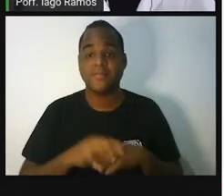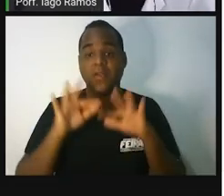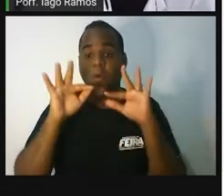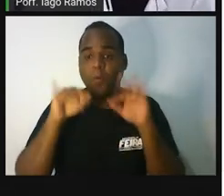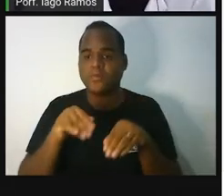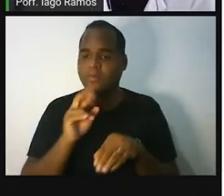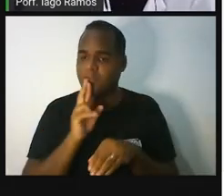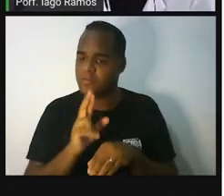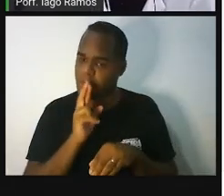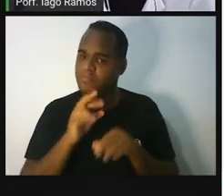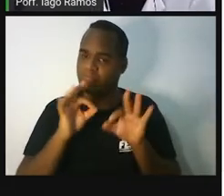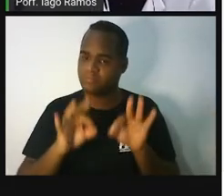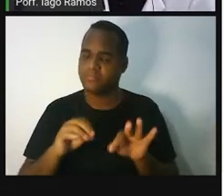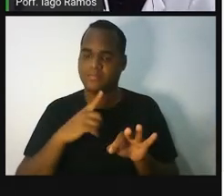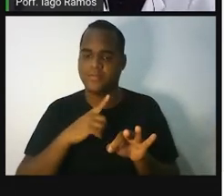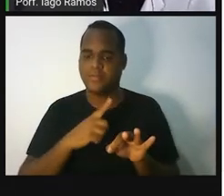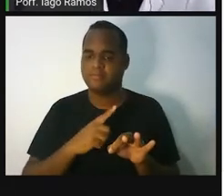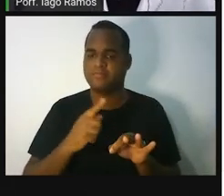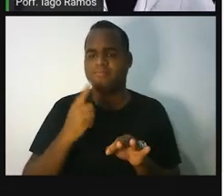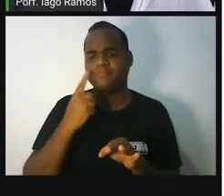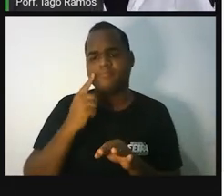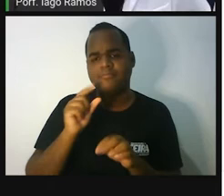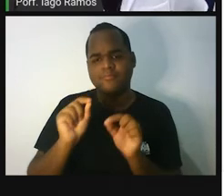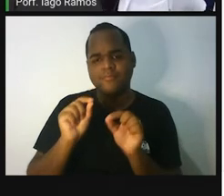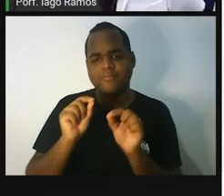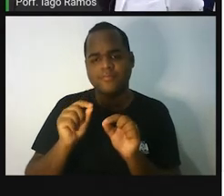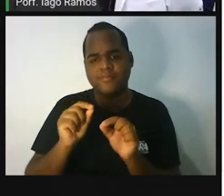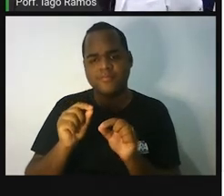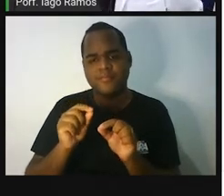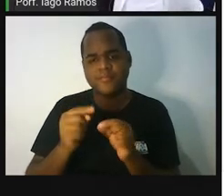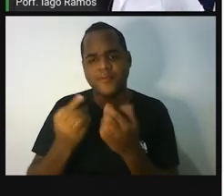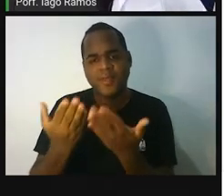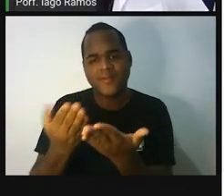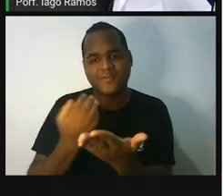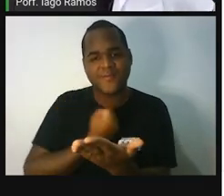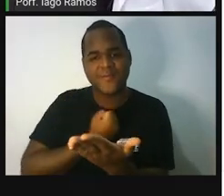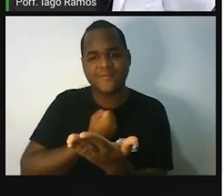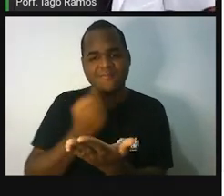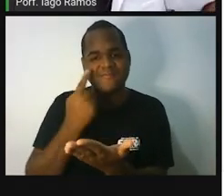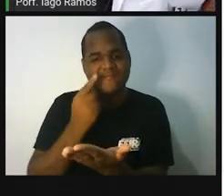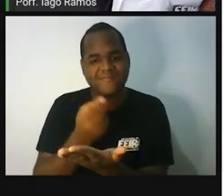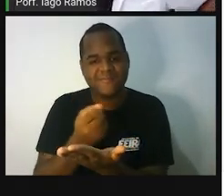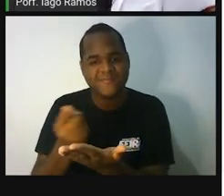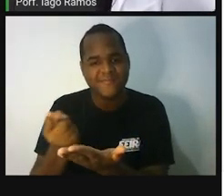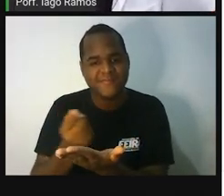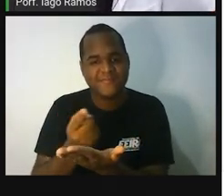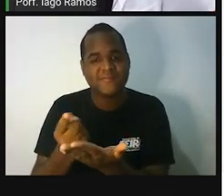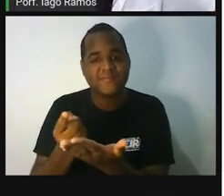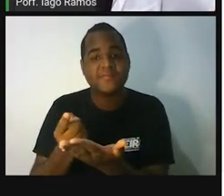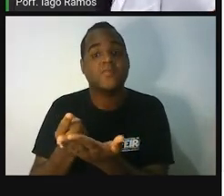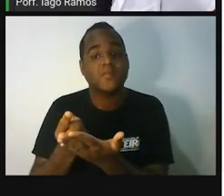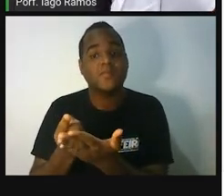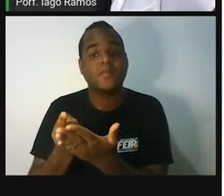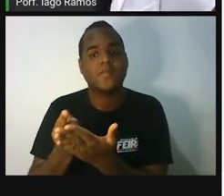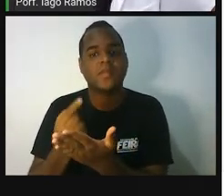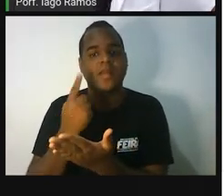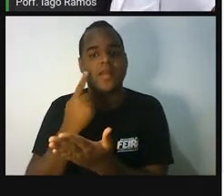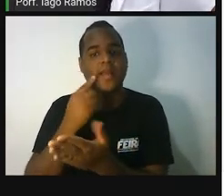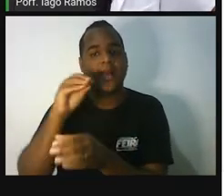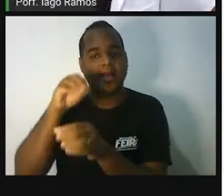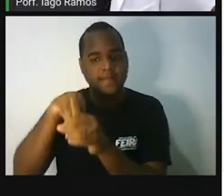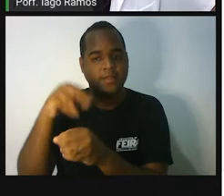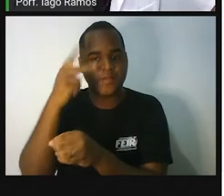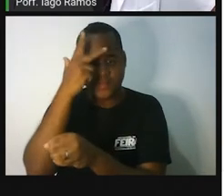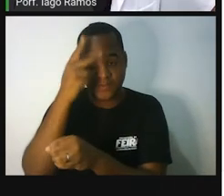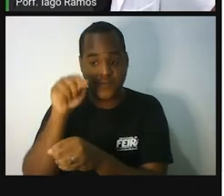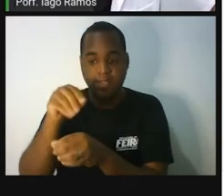resultado. Que no caso aqui, foi 4.128. Dentro desse número tem a idade